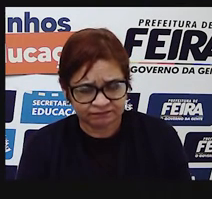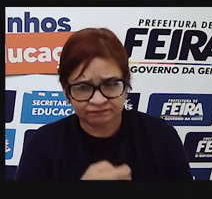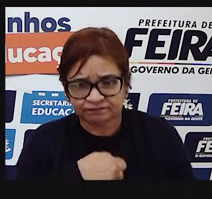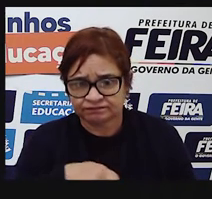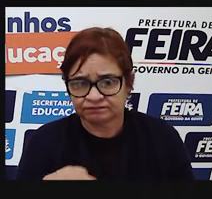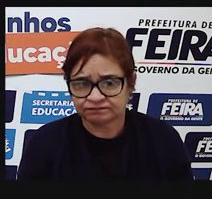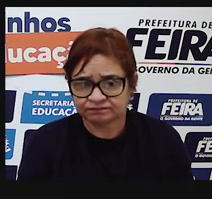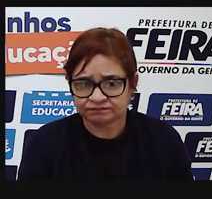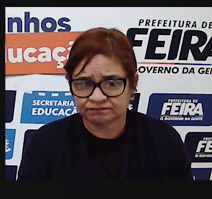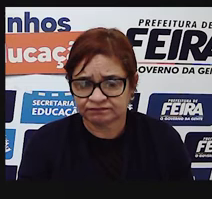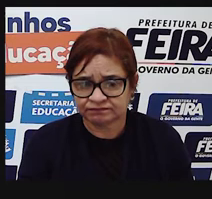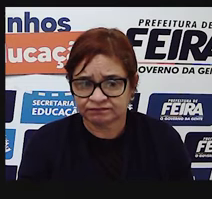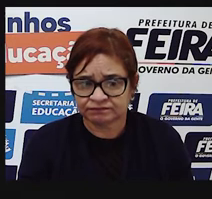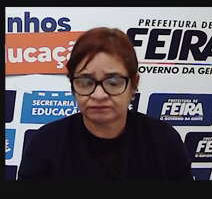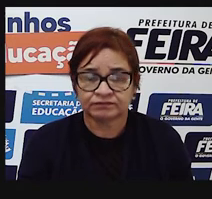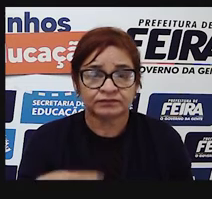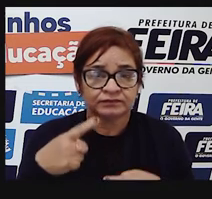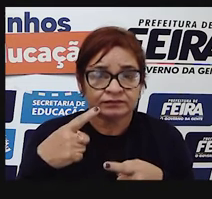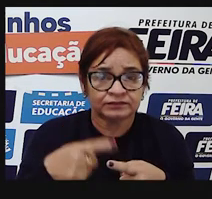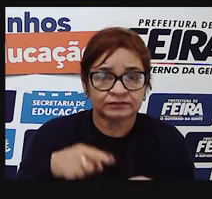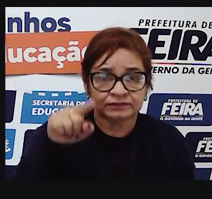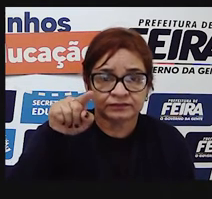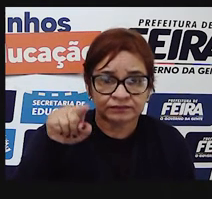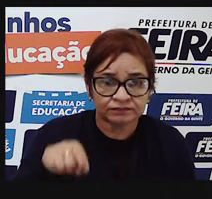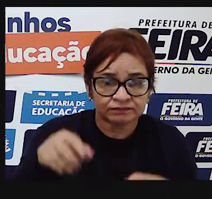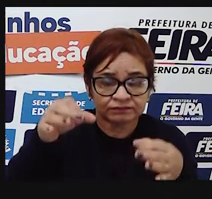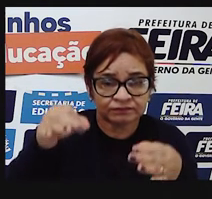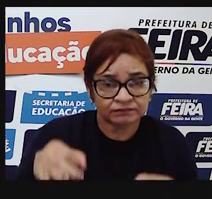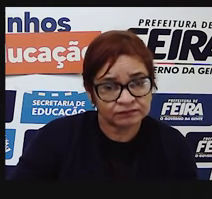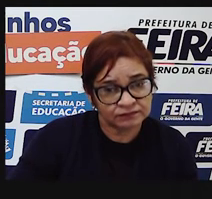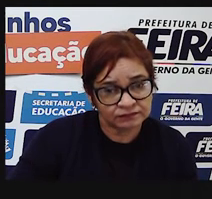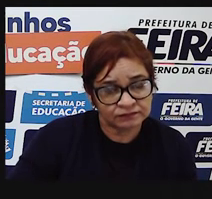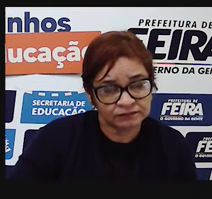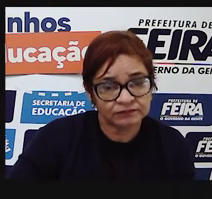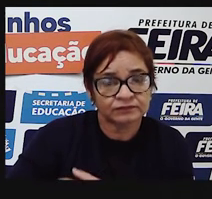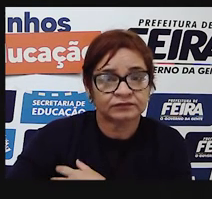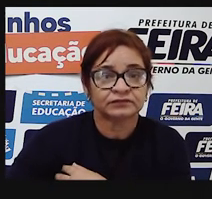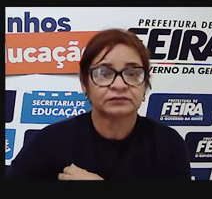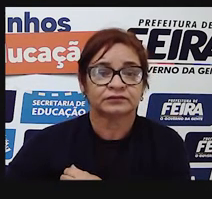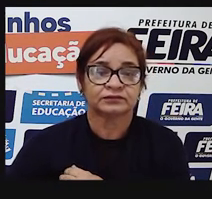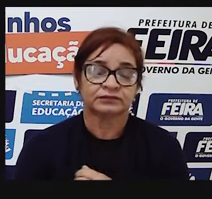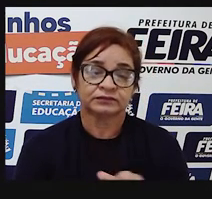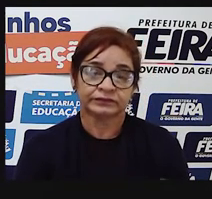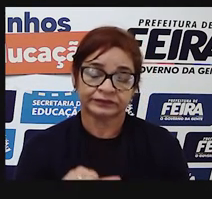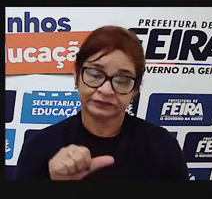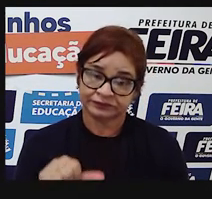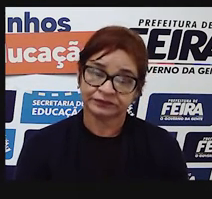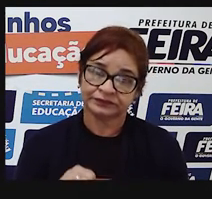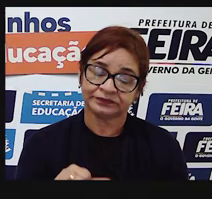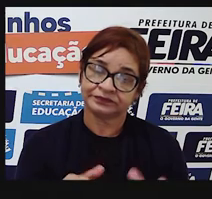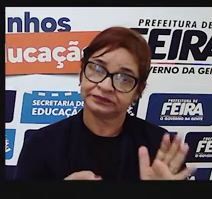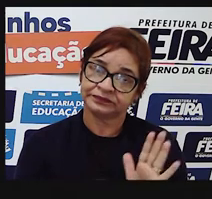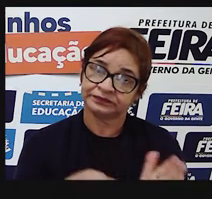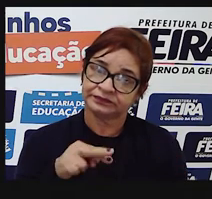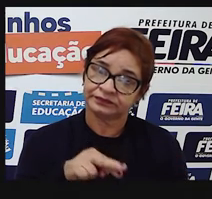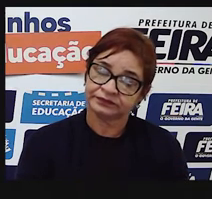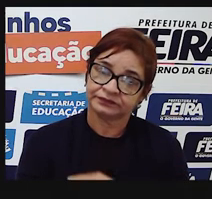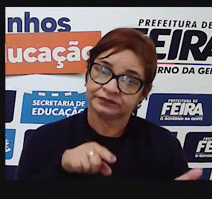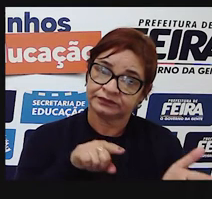ele já deu um sentido. A entonação mudou para dar o significado de que é uma pergunta.